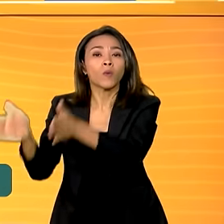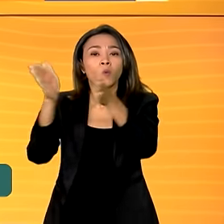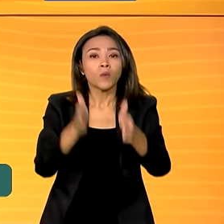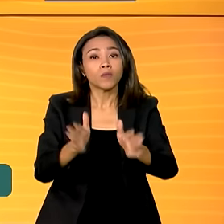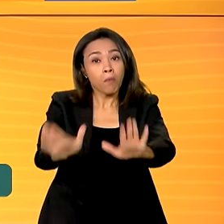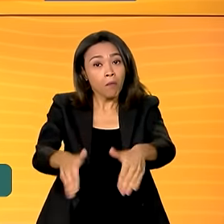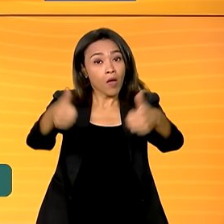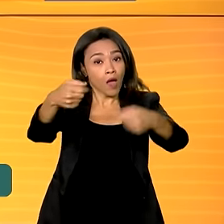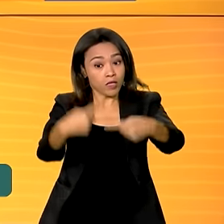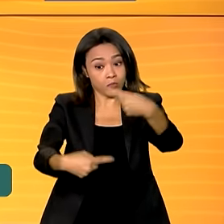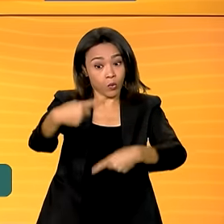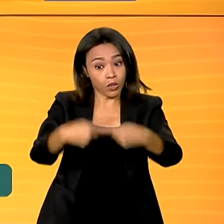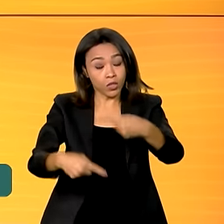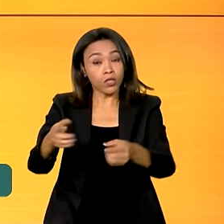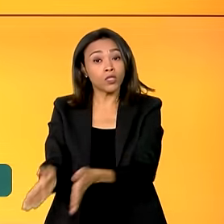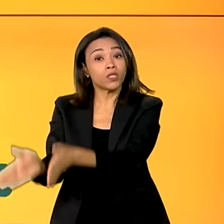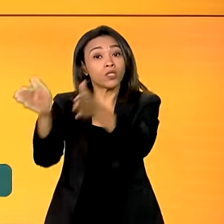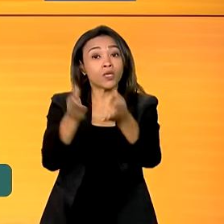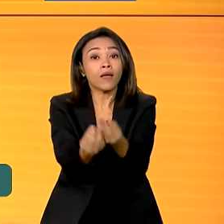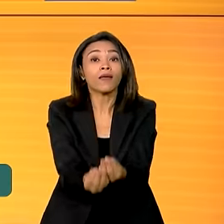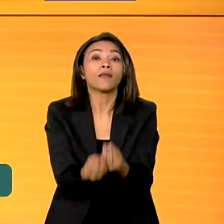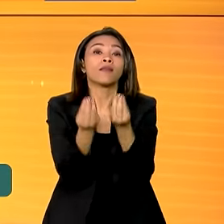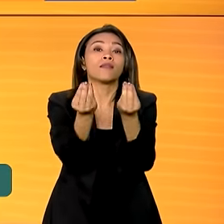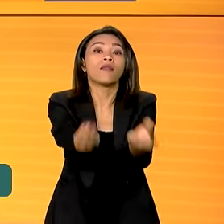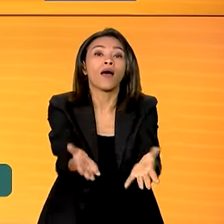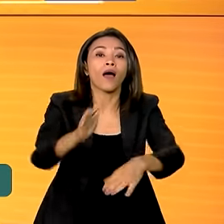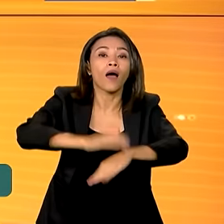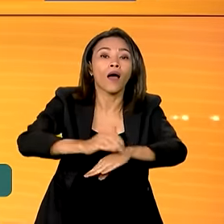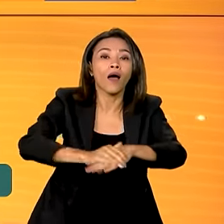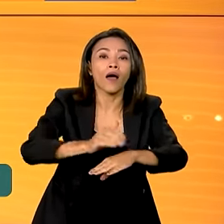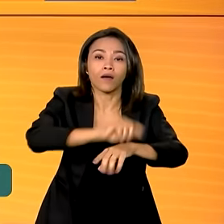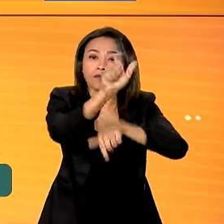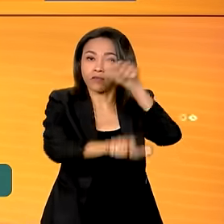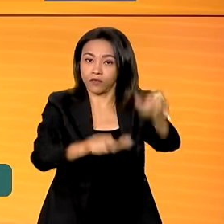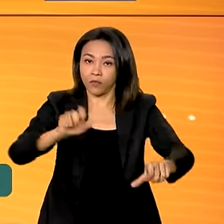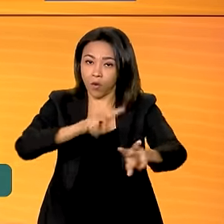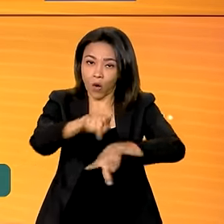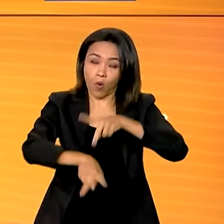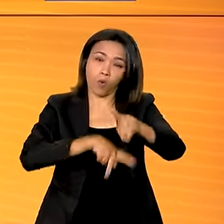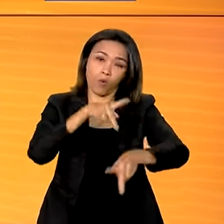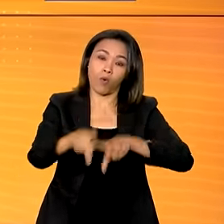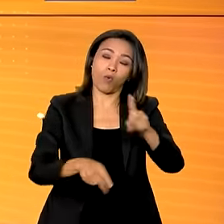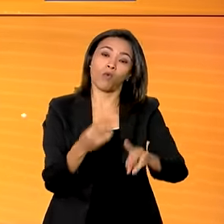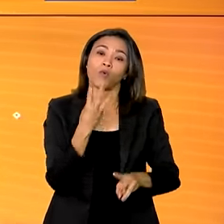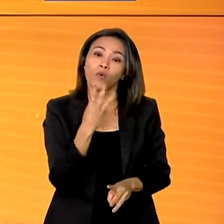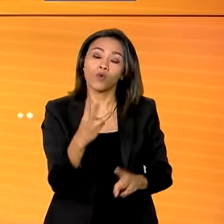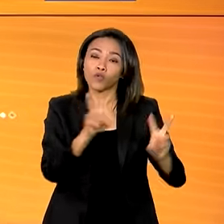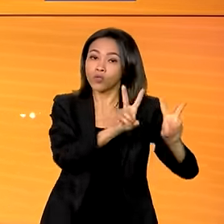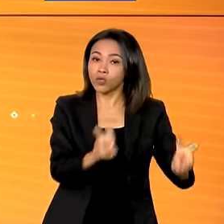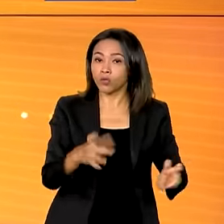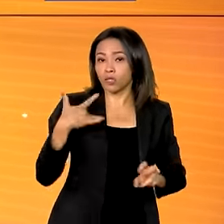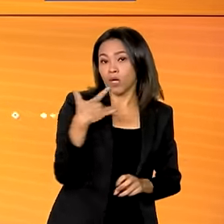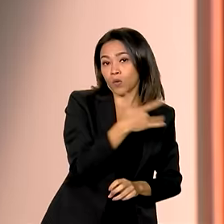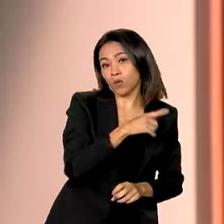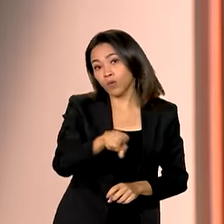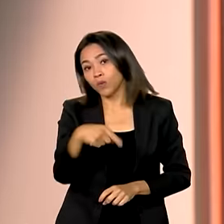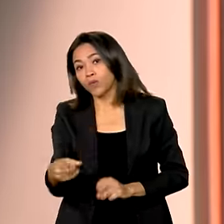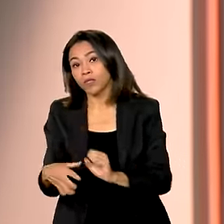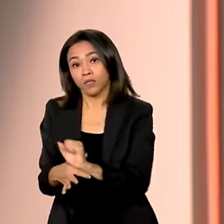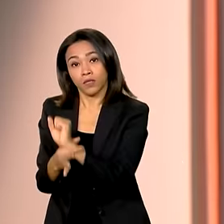públicas e promover a autonomia dos Yanomami, em especial para a saúde e a segurança alimentar.